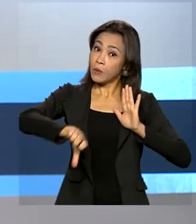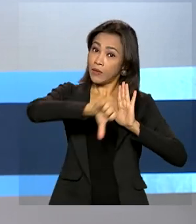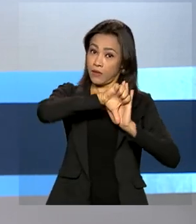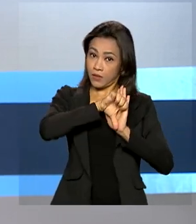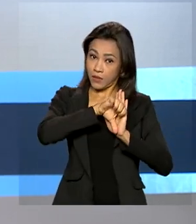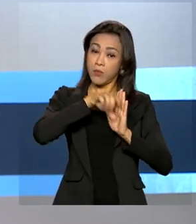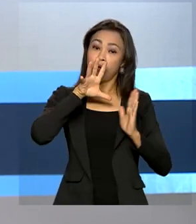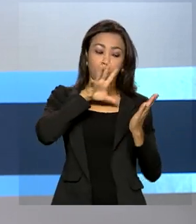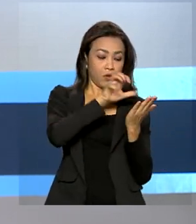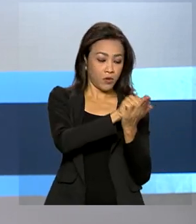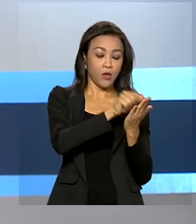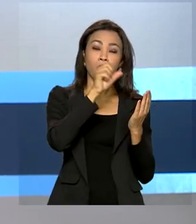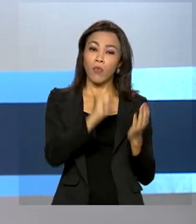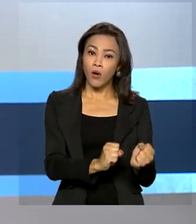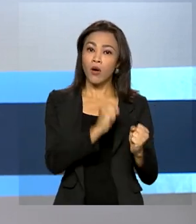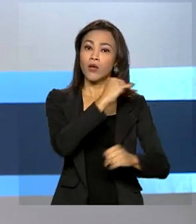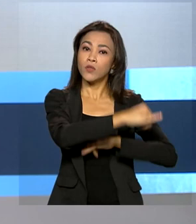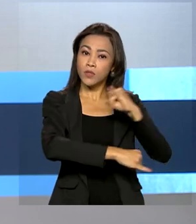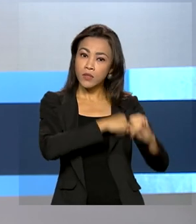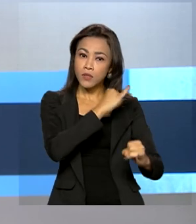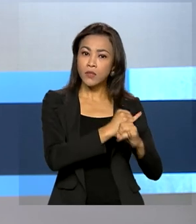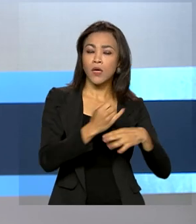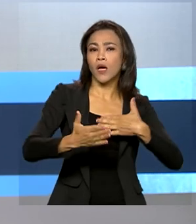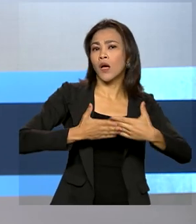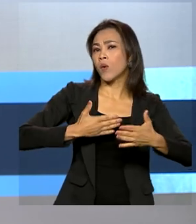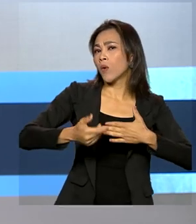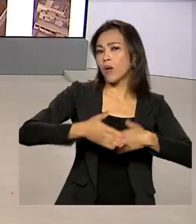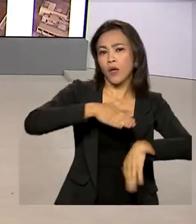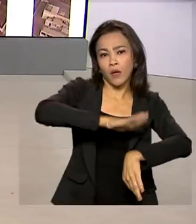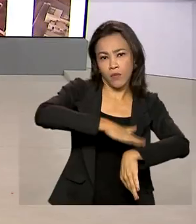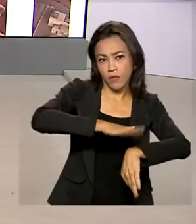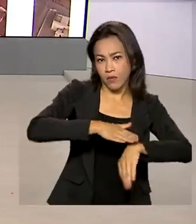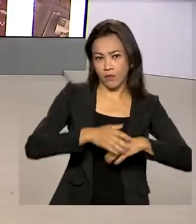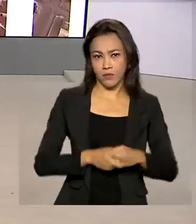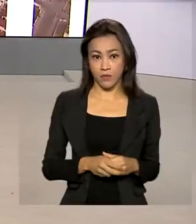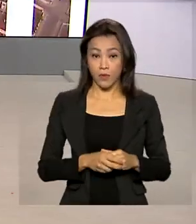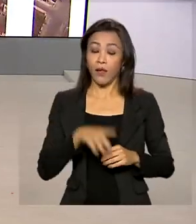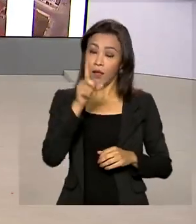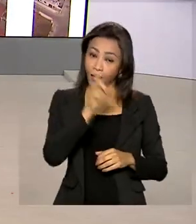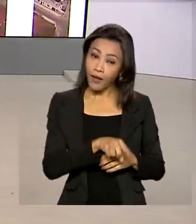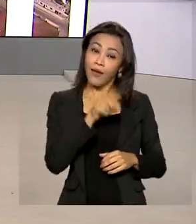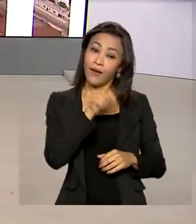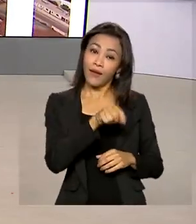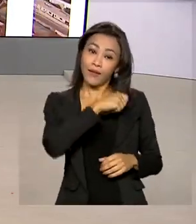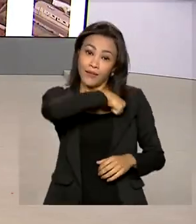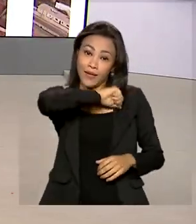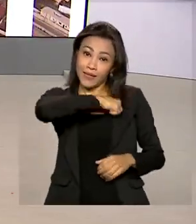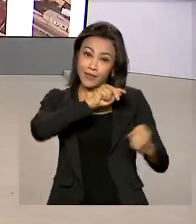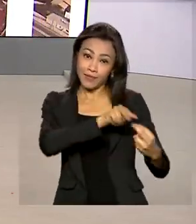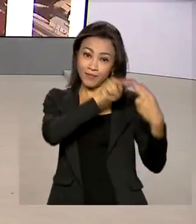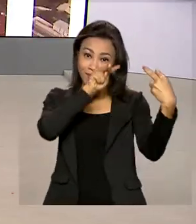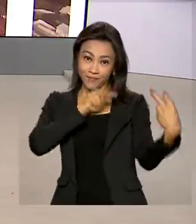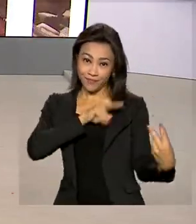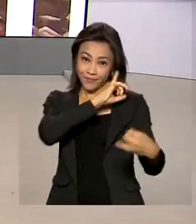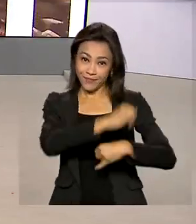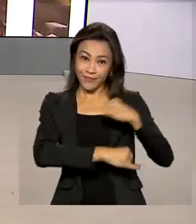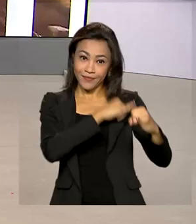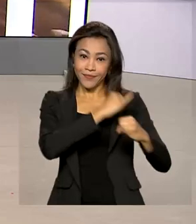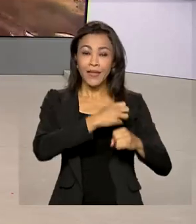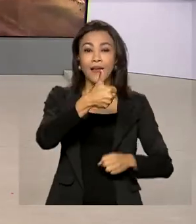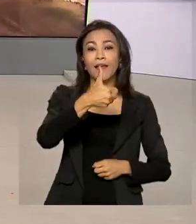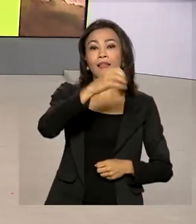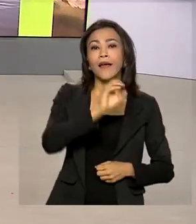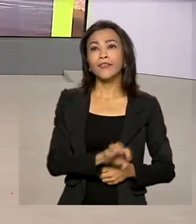o registro pode ser feito pela internet a qualquer hora do dia. É a Delegacia Virtual, um serviço oferecido em 10